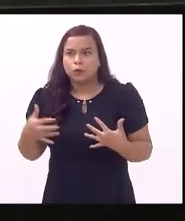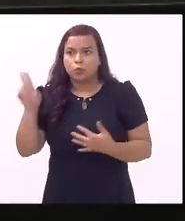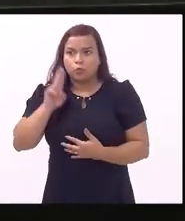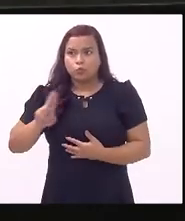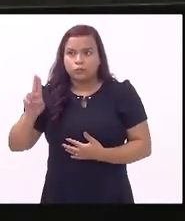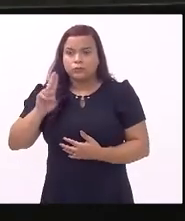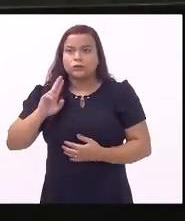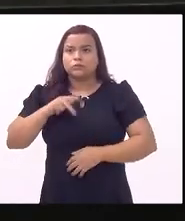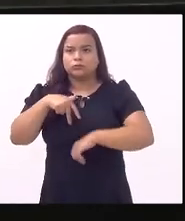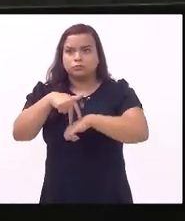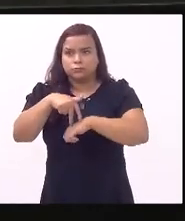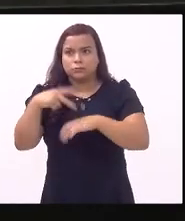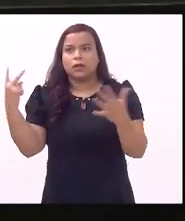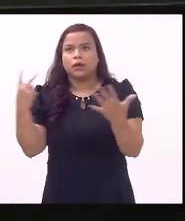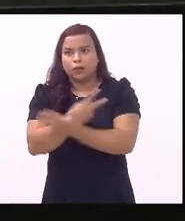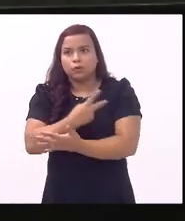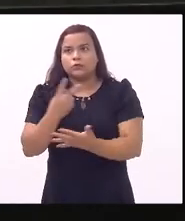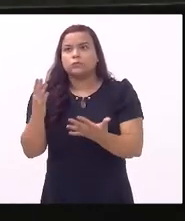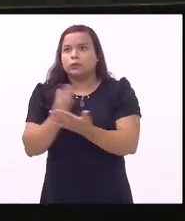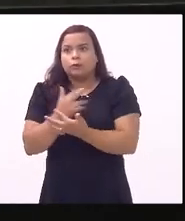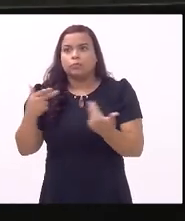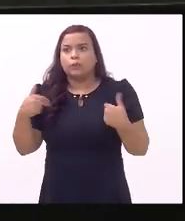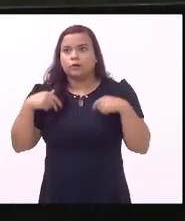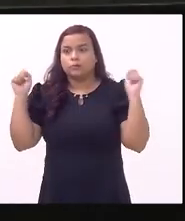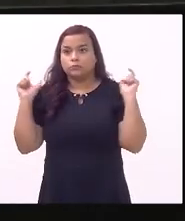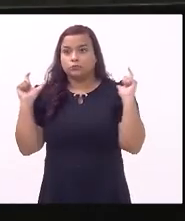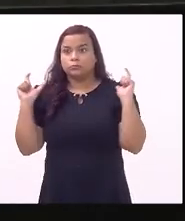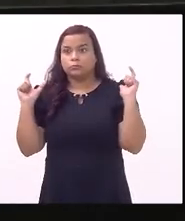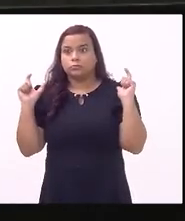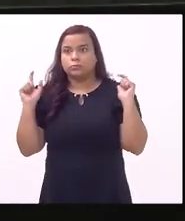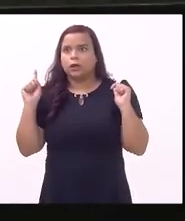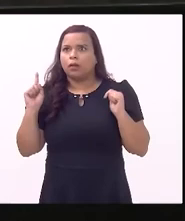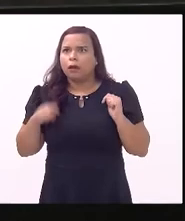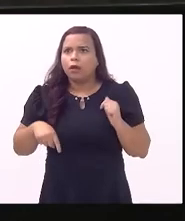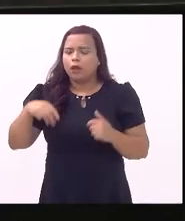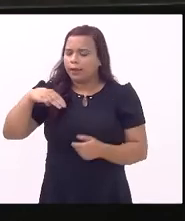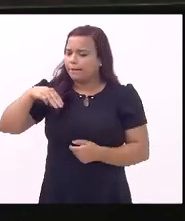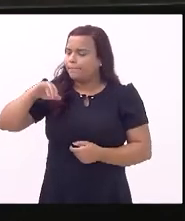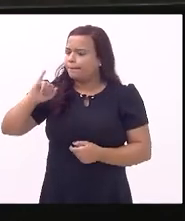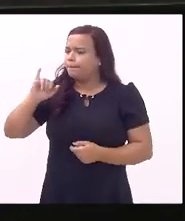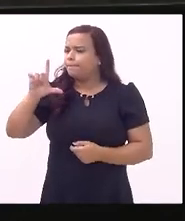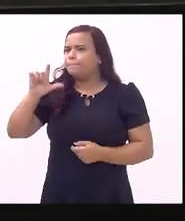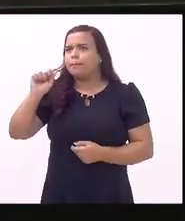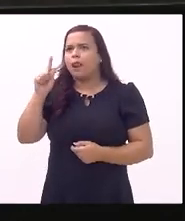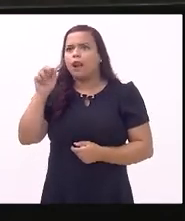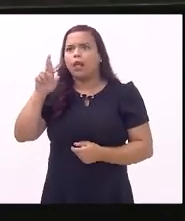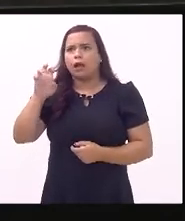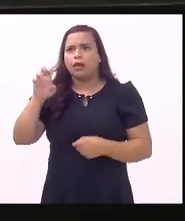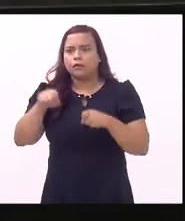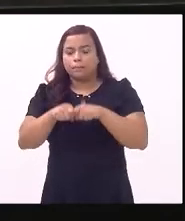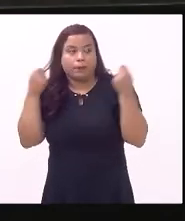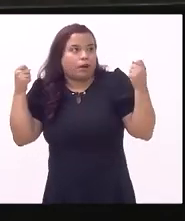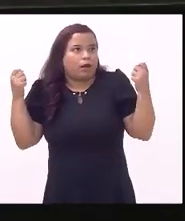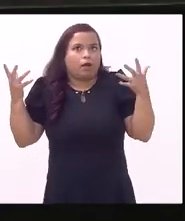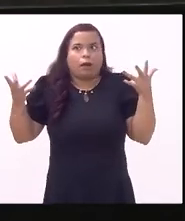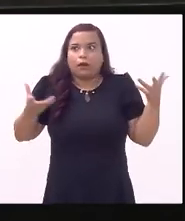aconteceram algumas coisas que para mim é um milagre seria até cômico